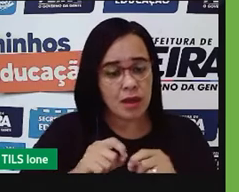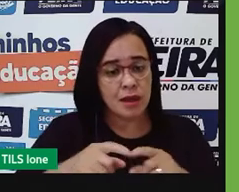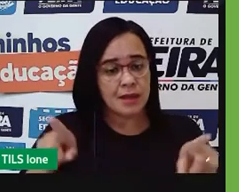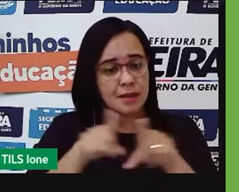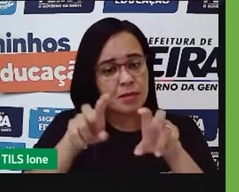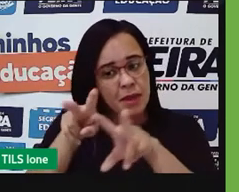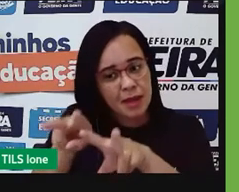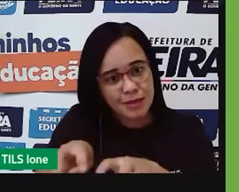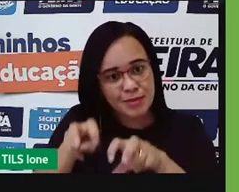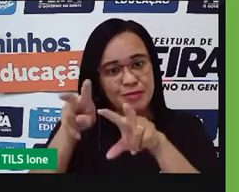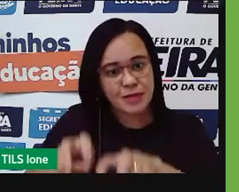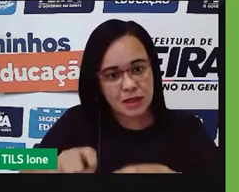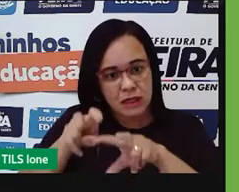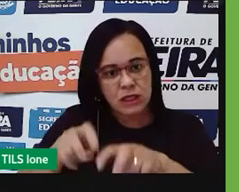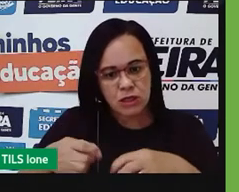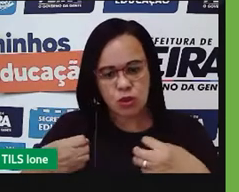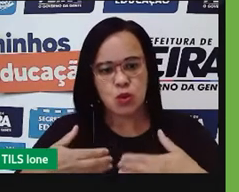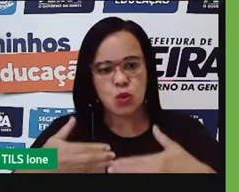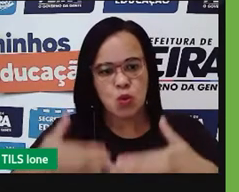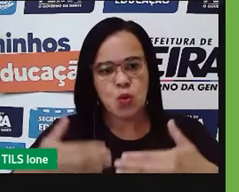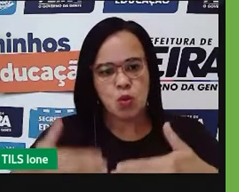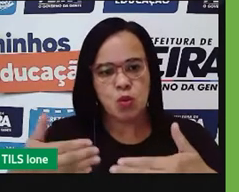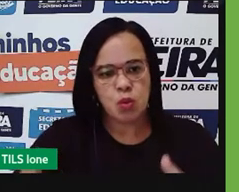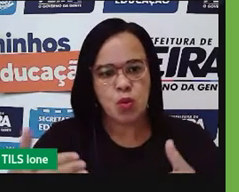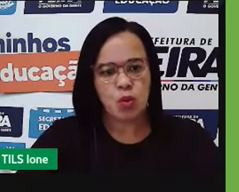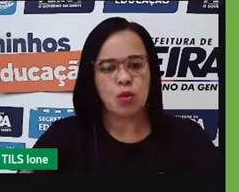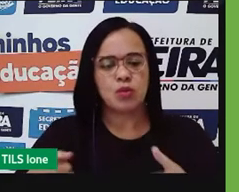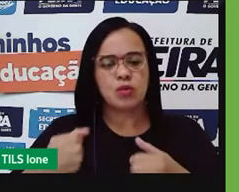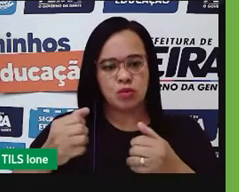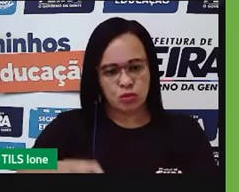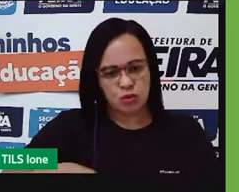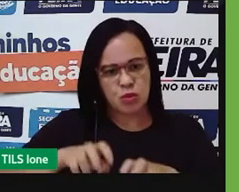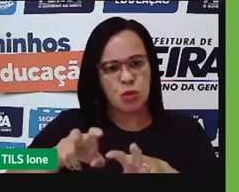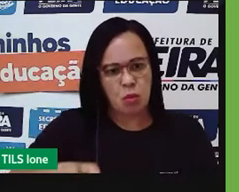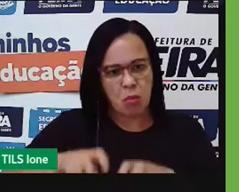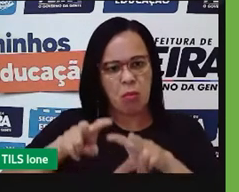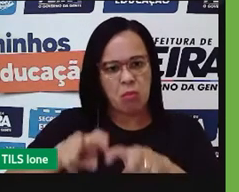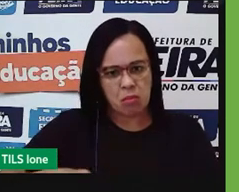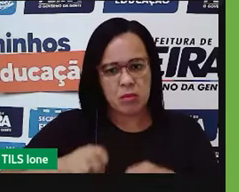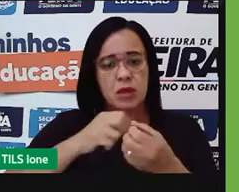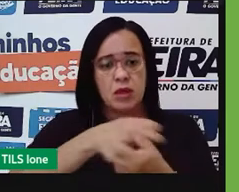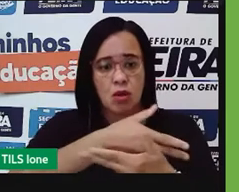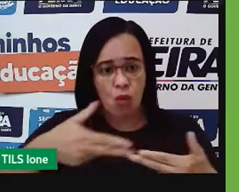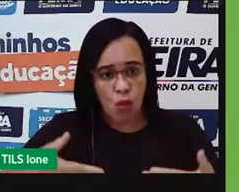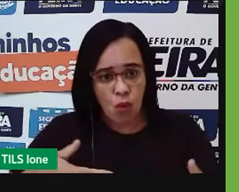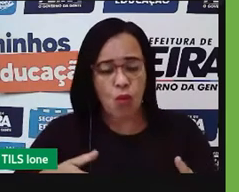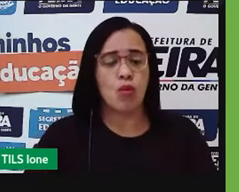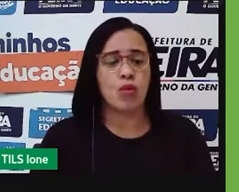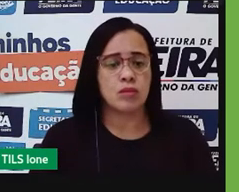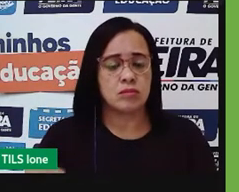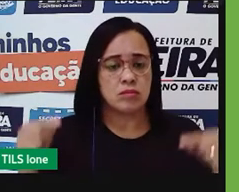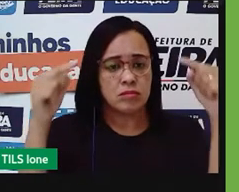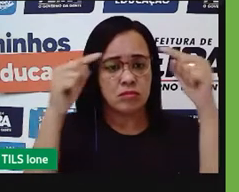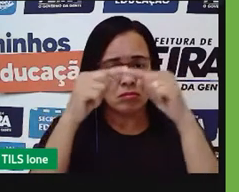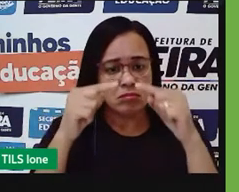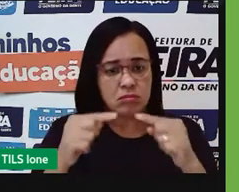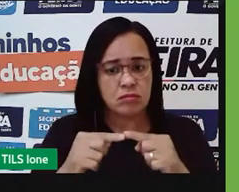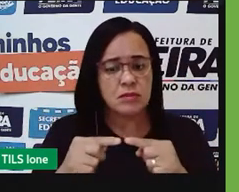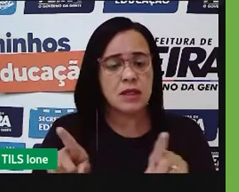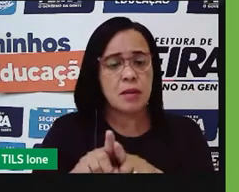planta, né, a atividade, uma atividade da cidade que é o setor de serviços, né, relacionada aí à questão do